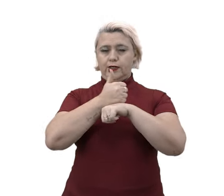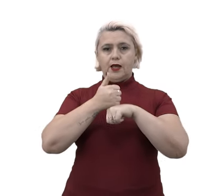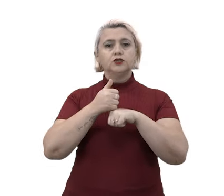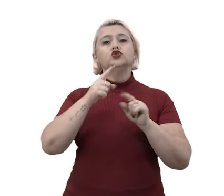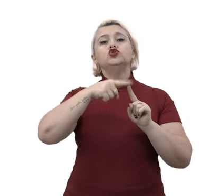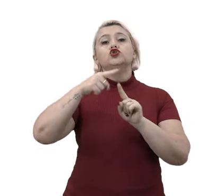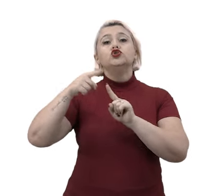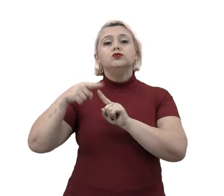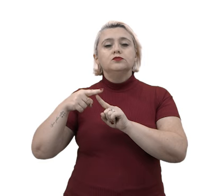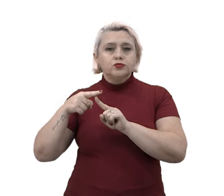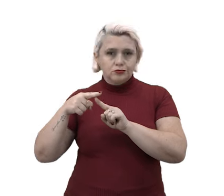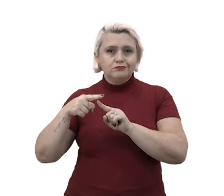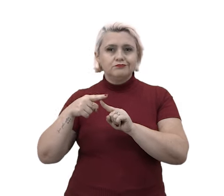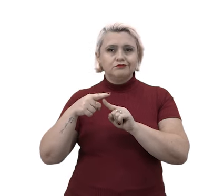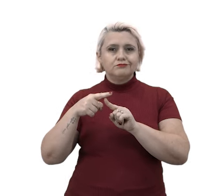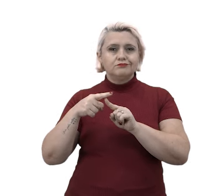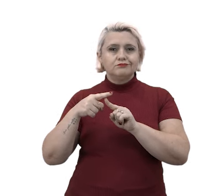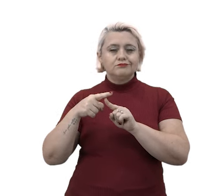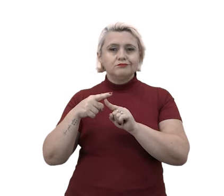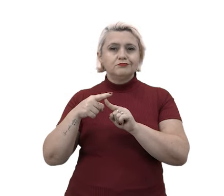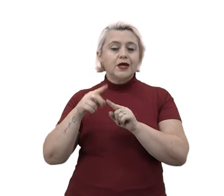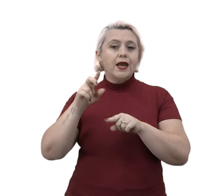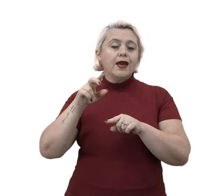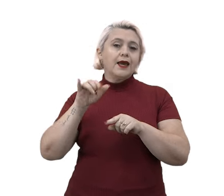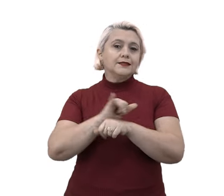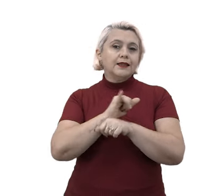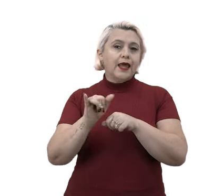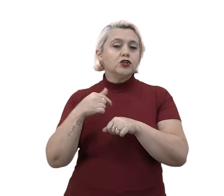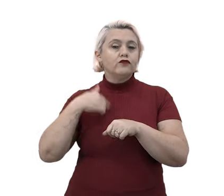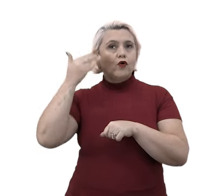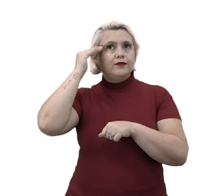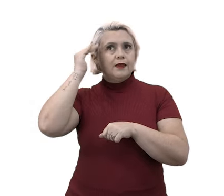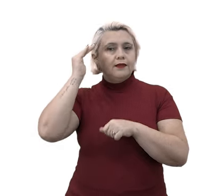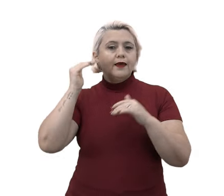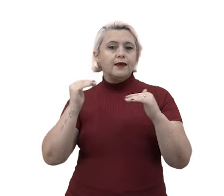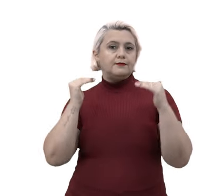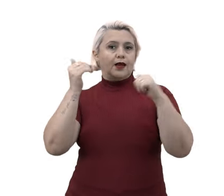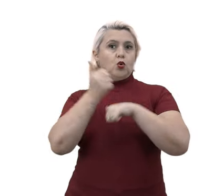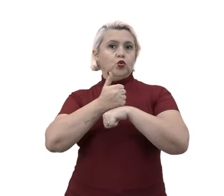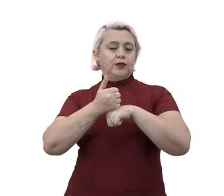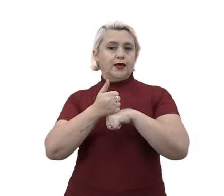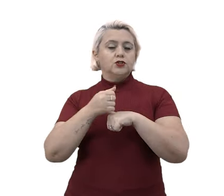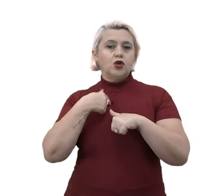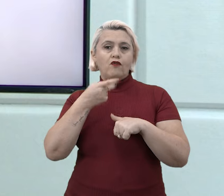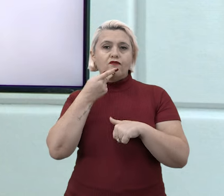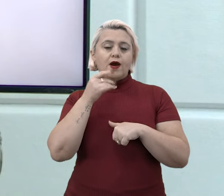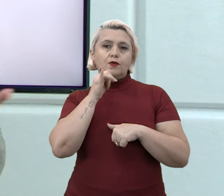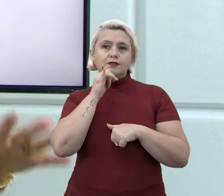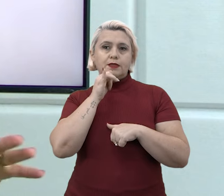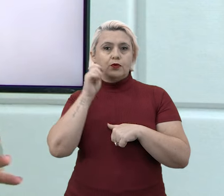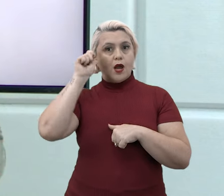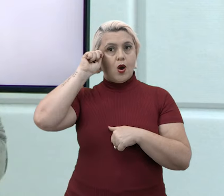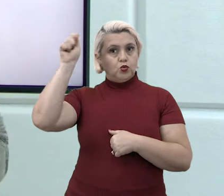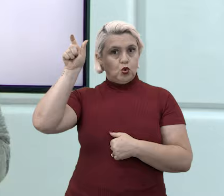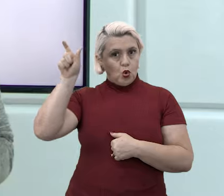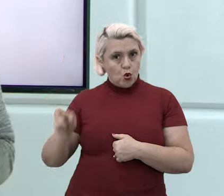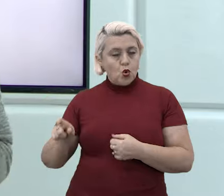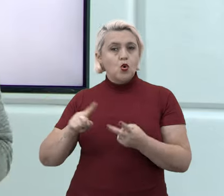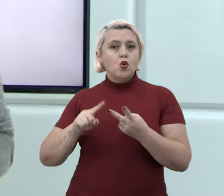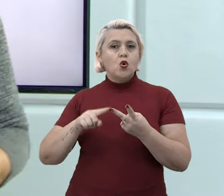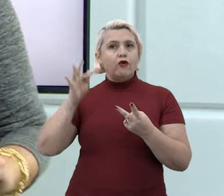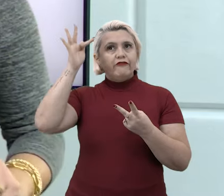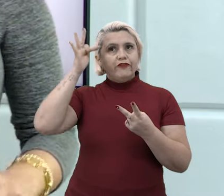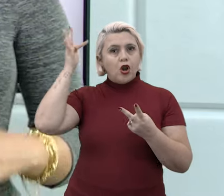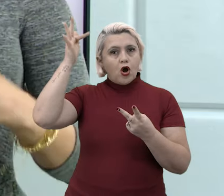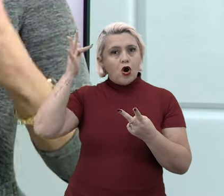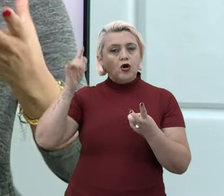autoridade, que tipo de recurso eu vou compreender como autoridade? Quando eu cito um autor,